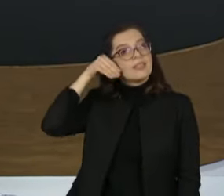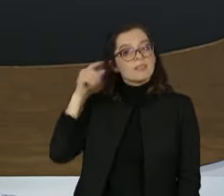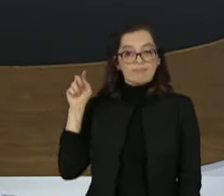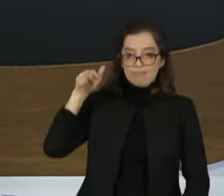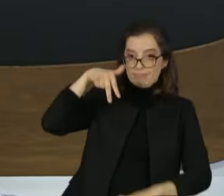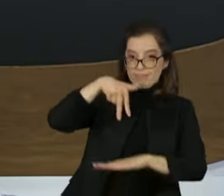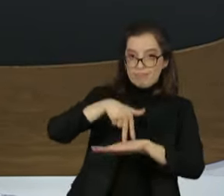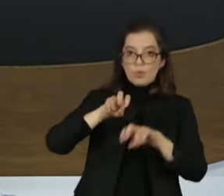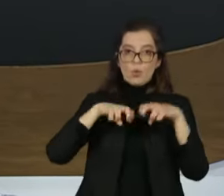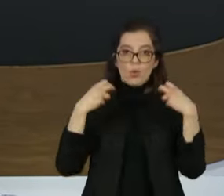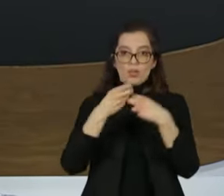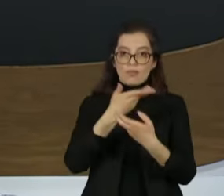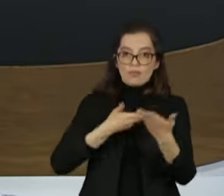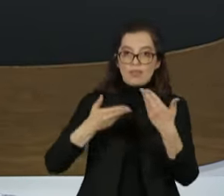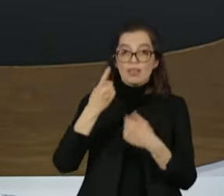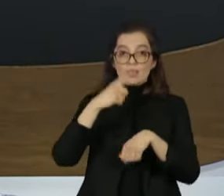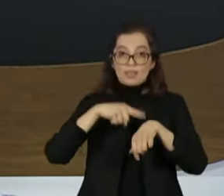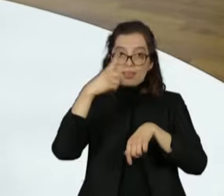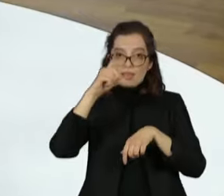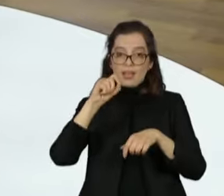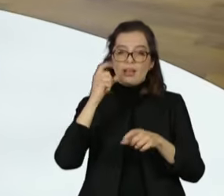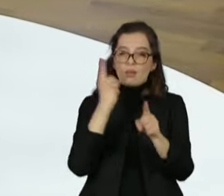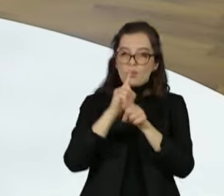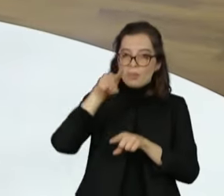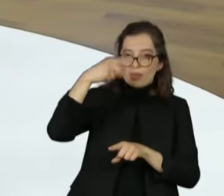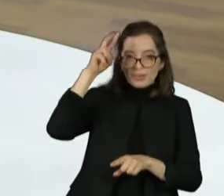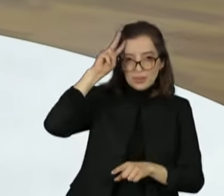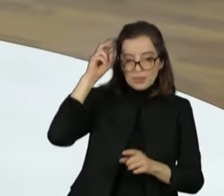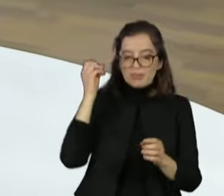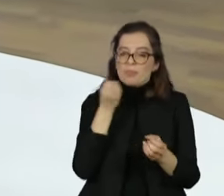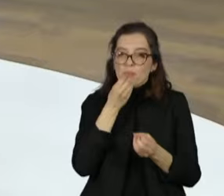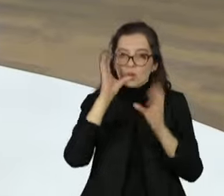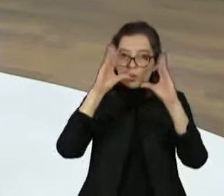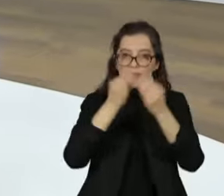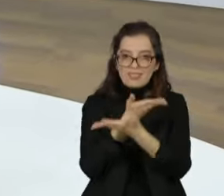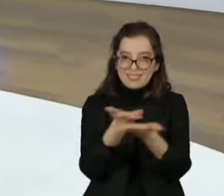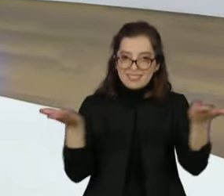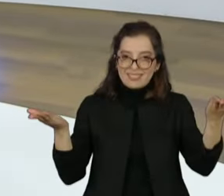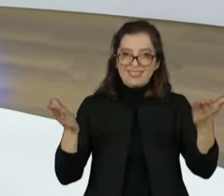sempre, às 10 da noite. Até lá! Tchau! Tchau! Tchau!